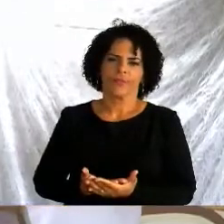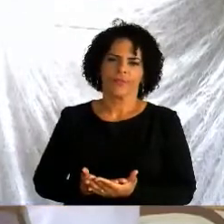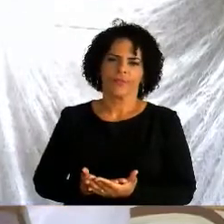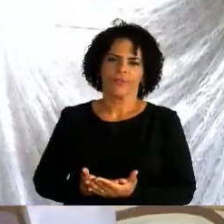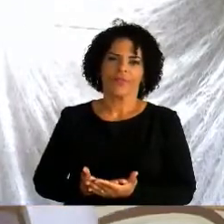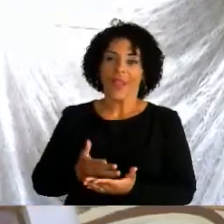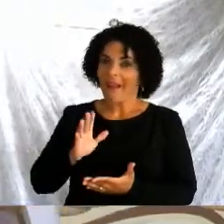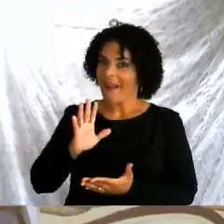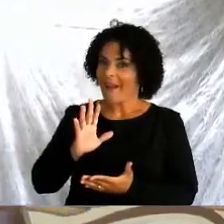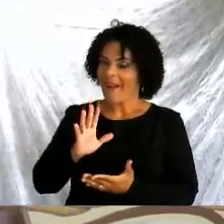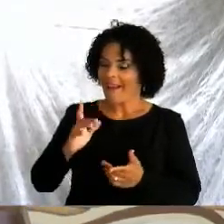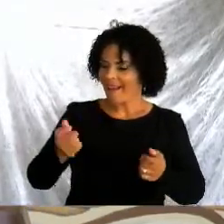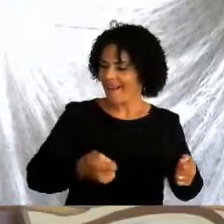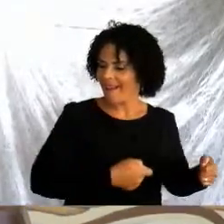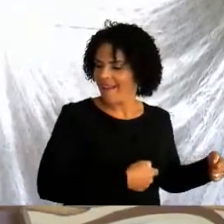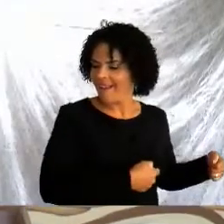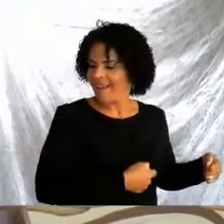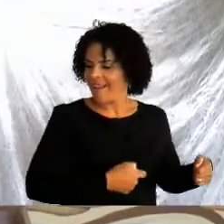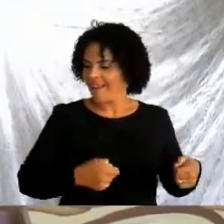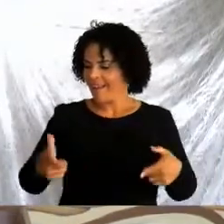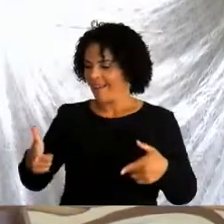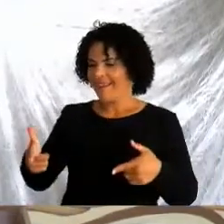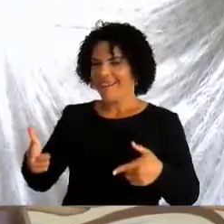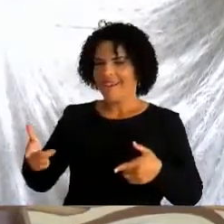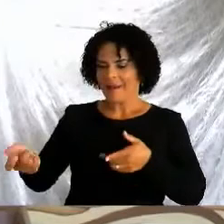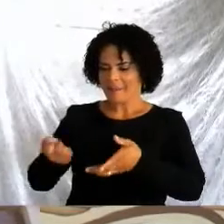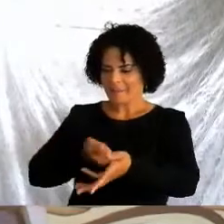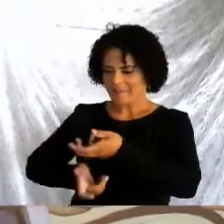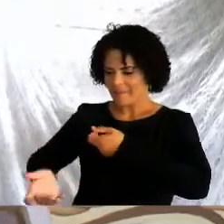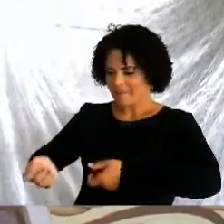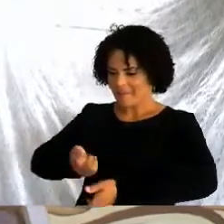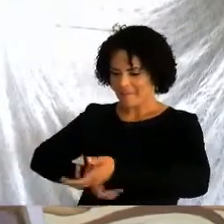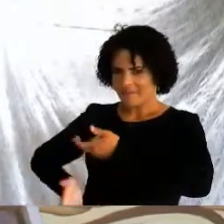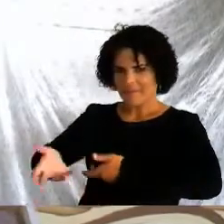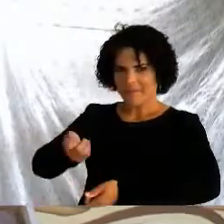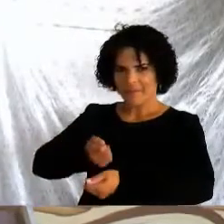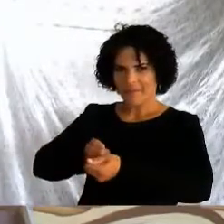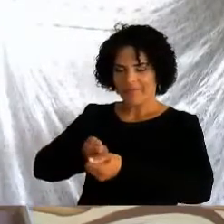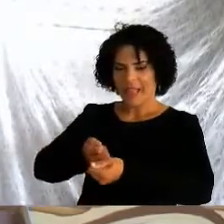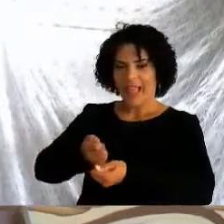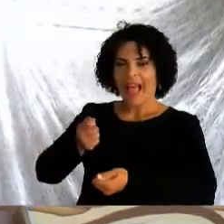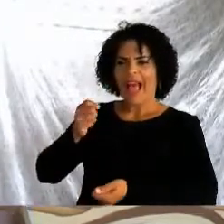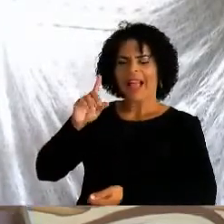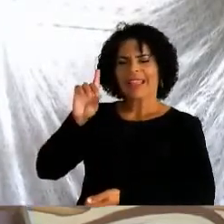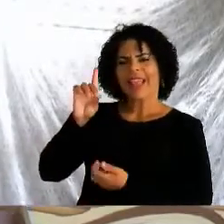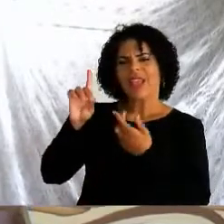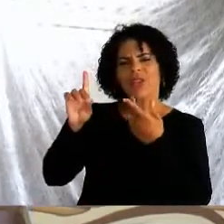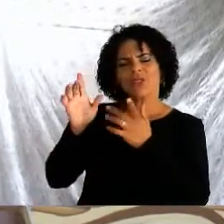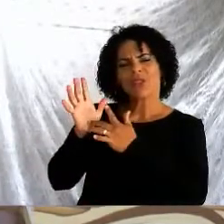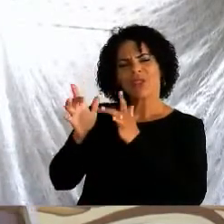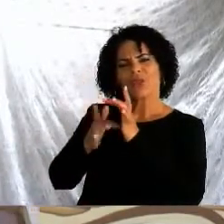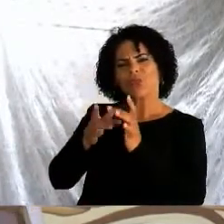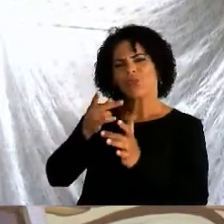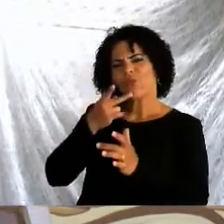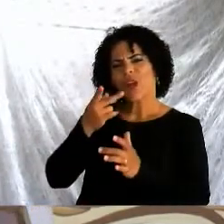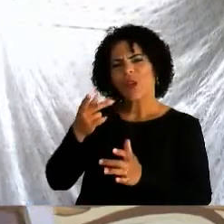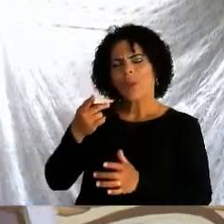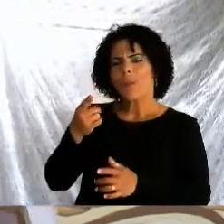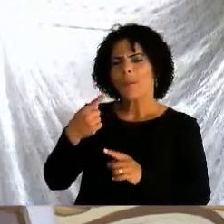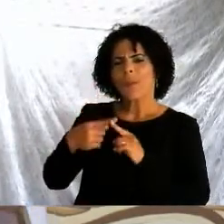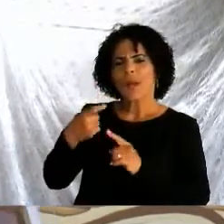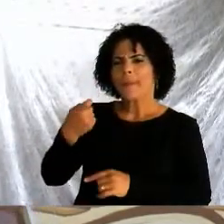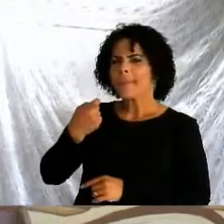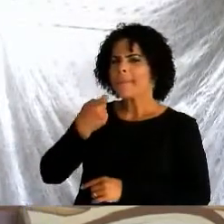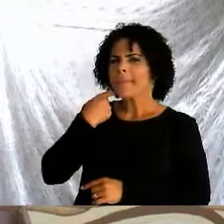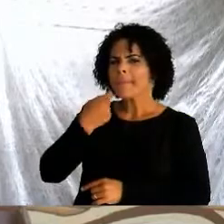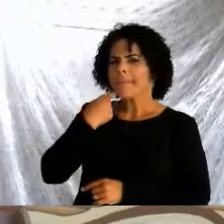Peixes, farei de vocês pescadores de homens. Interessante é observar que peixe é símbolo